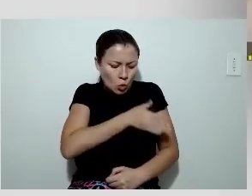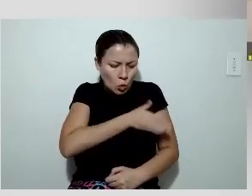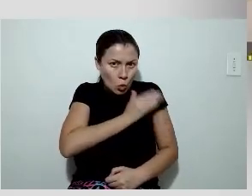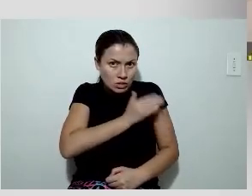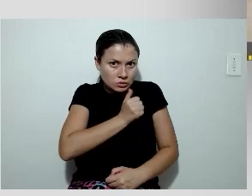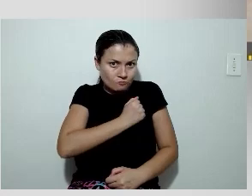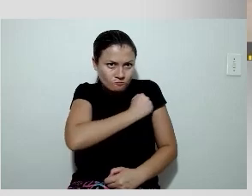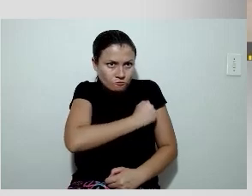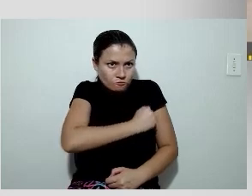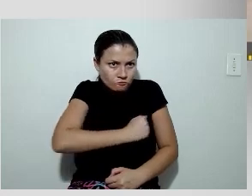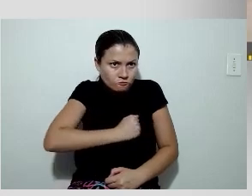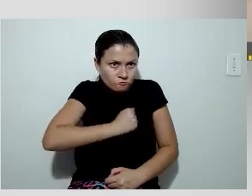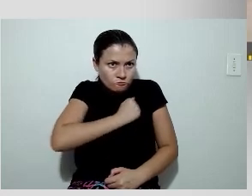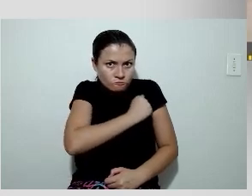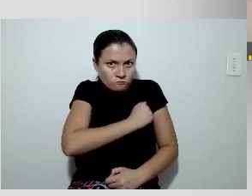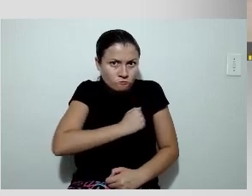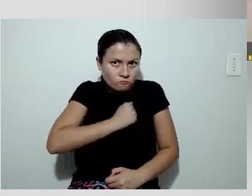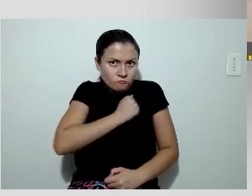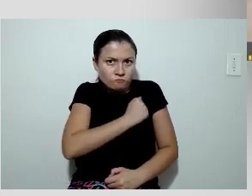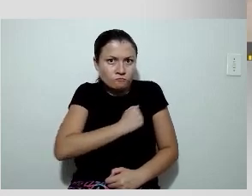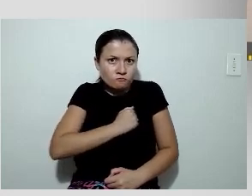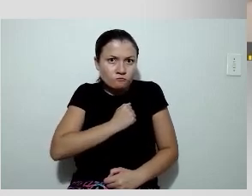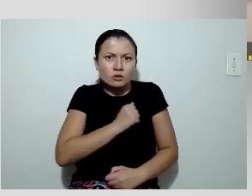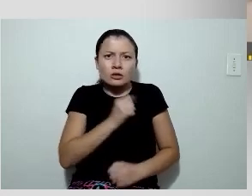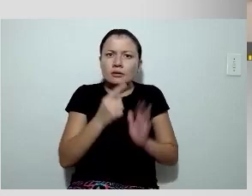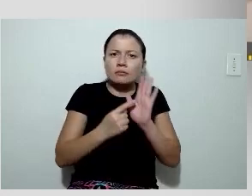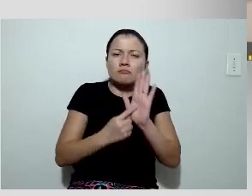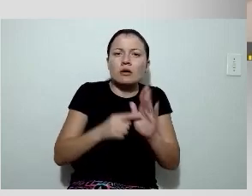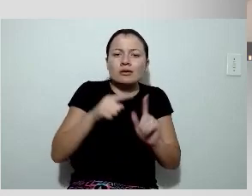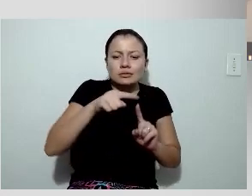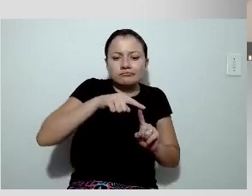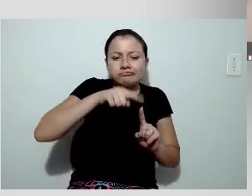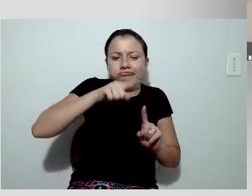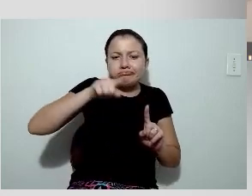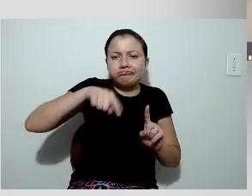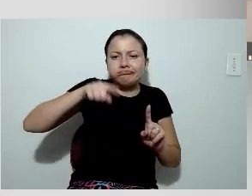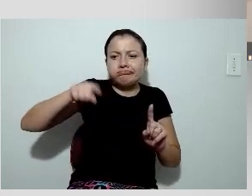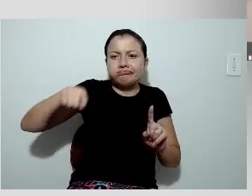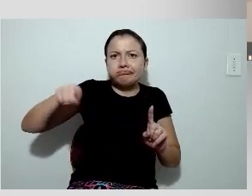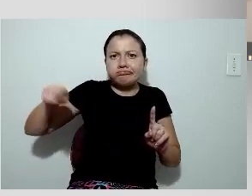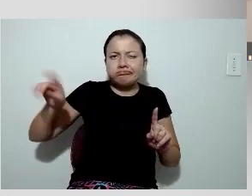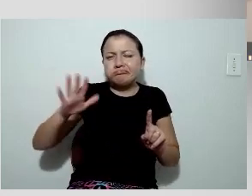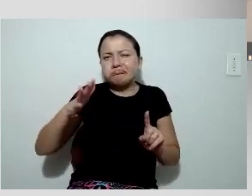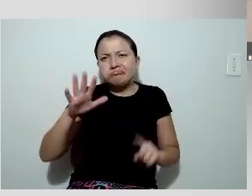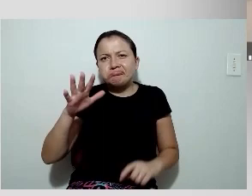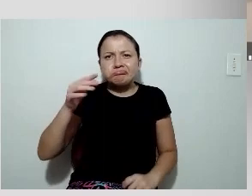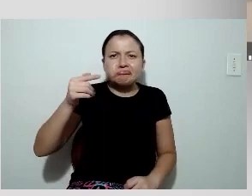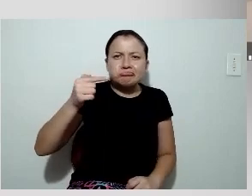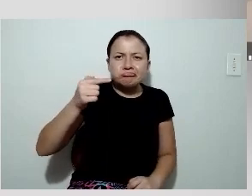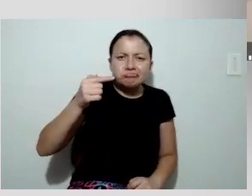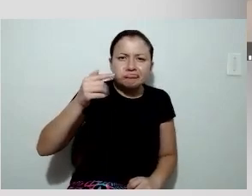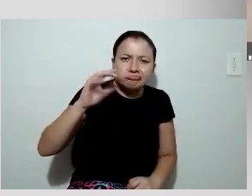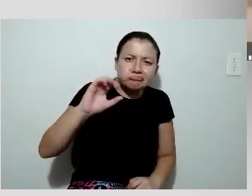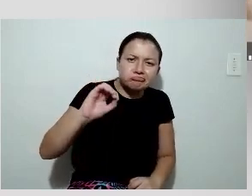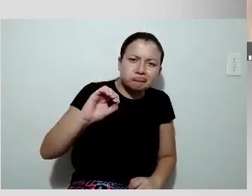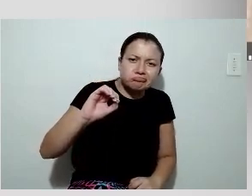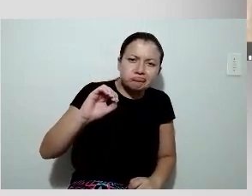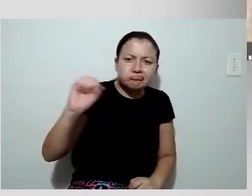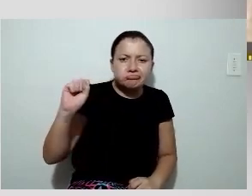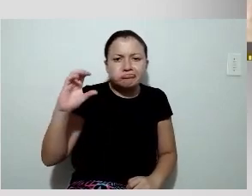um ritmo sinusal, uma frequência cardíaca em torno de 70, entre 70 e 80.